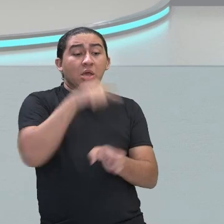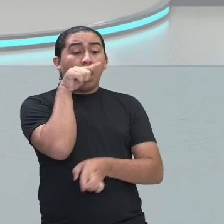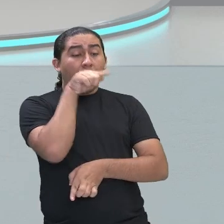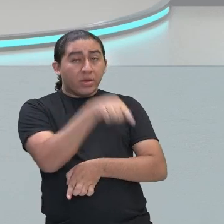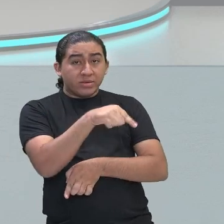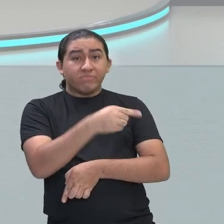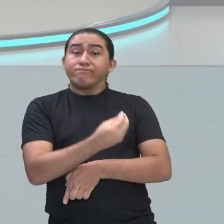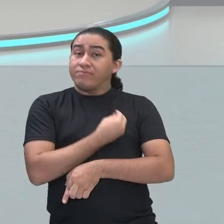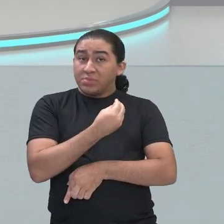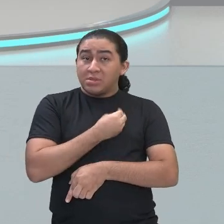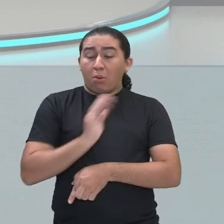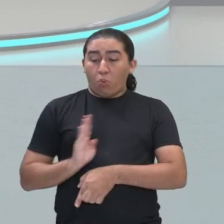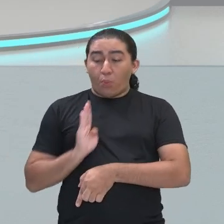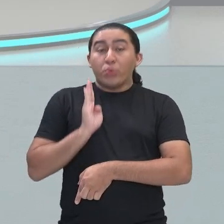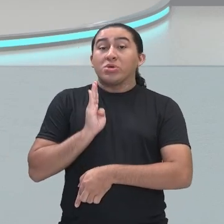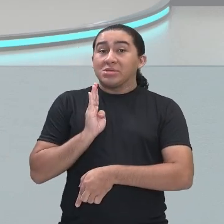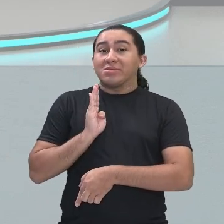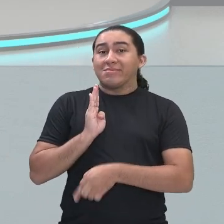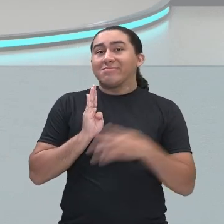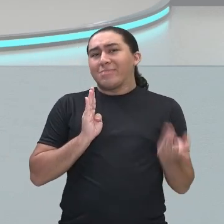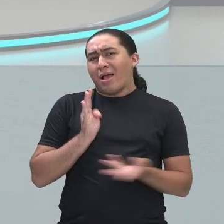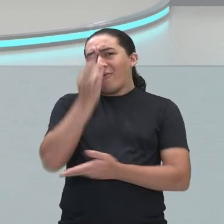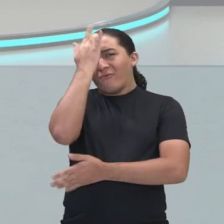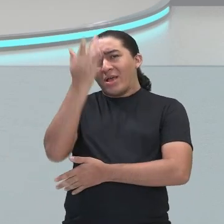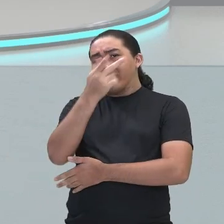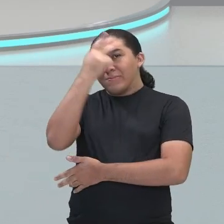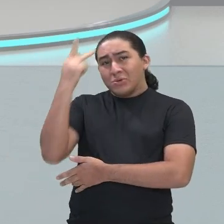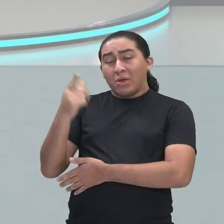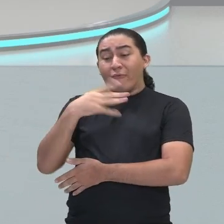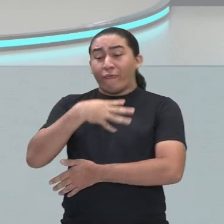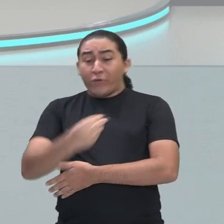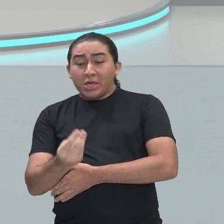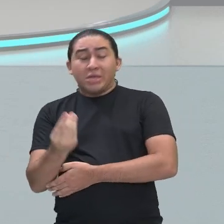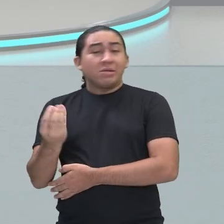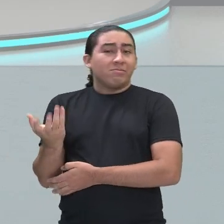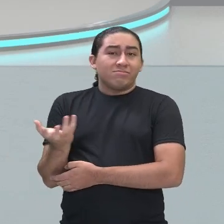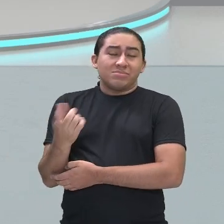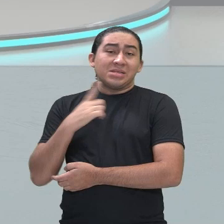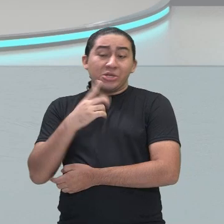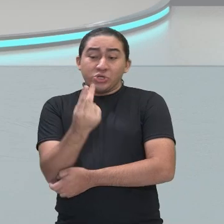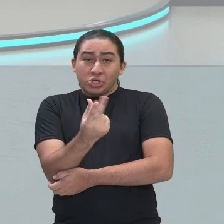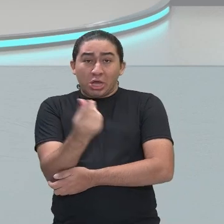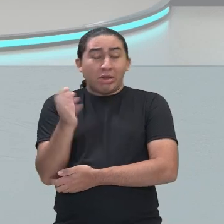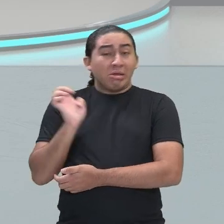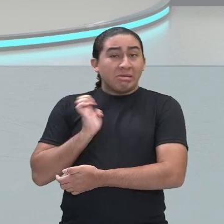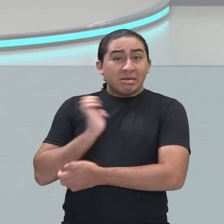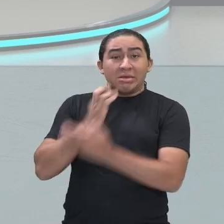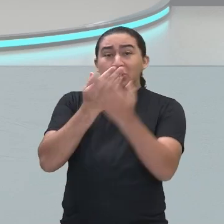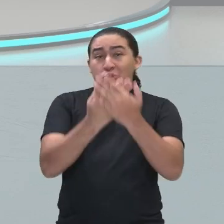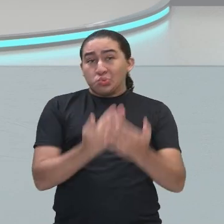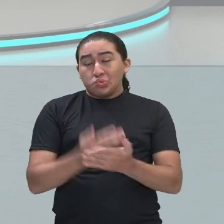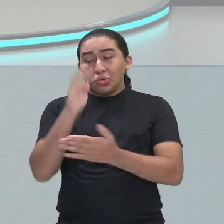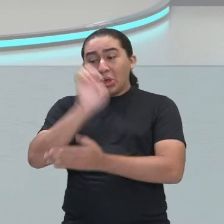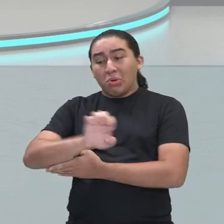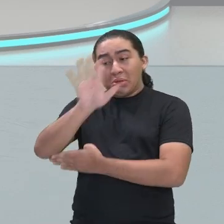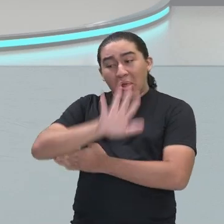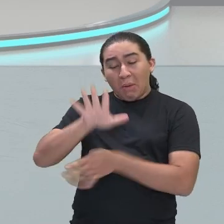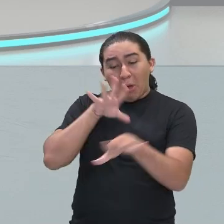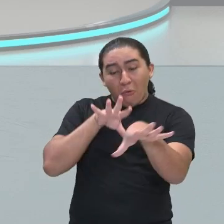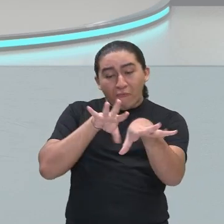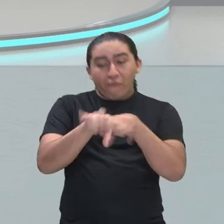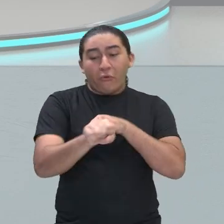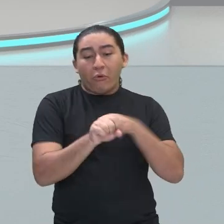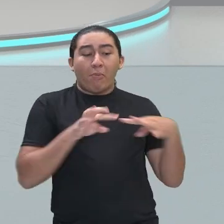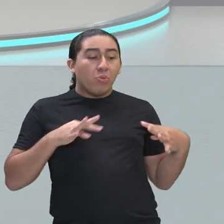a crítica à burguesia. É muito fácil, né? Filho de burguês, estudando na Europa, estudar todos